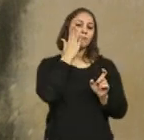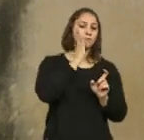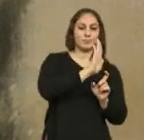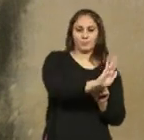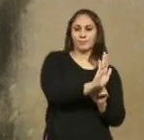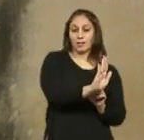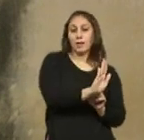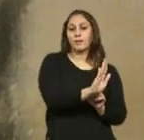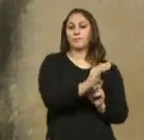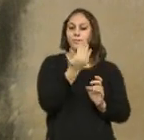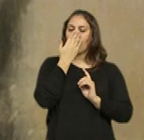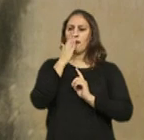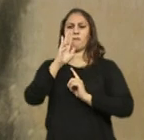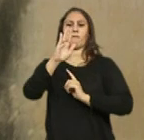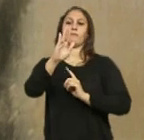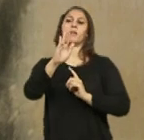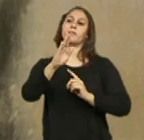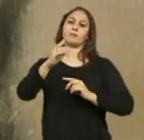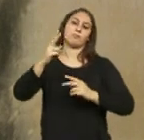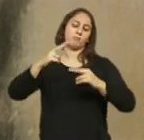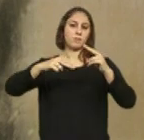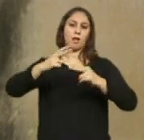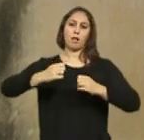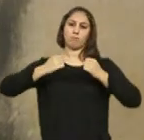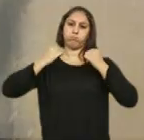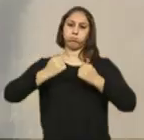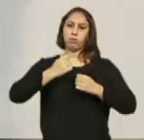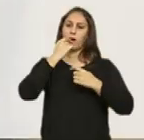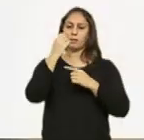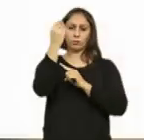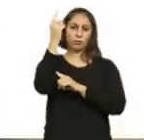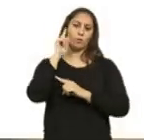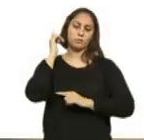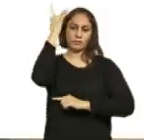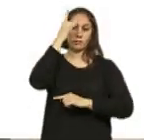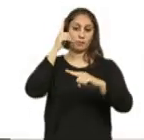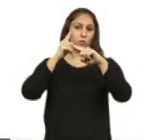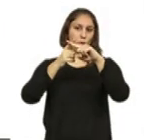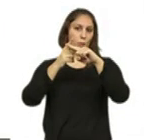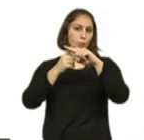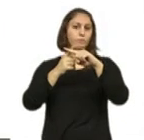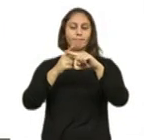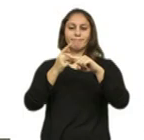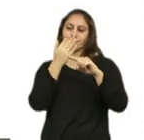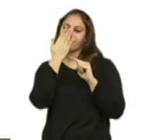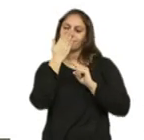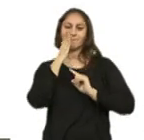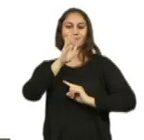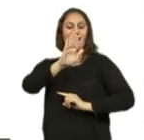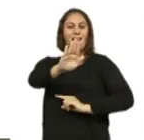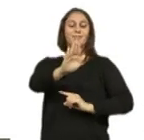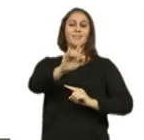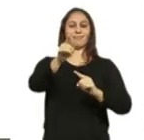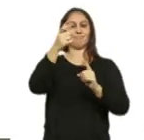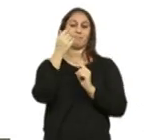aqui em frente a uma construção imponente que era a Torre de Santa Cruz e este claustro ficava aqui em frente da